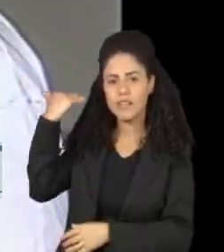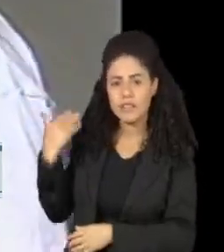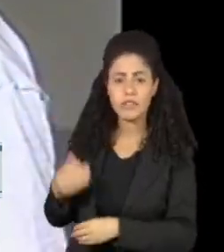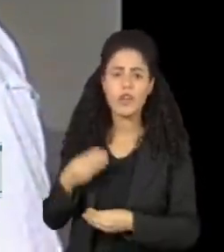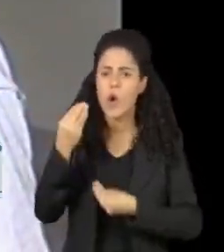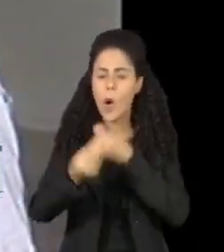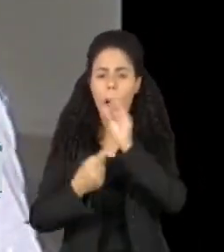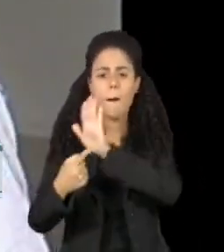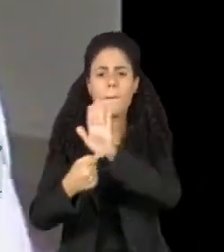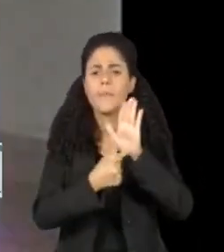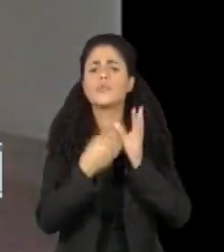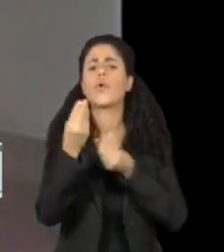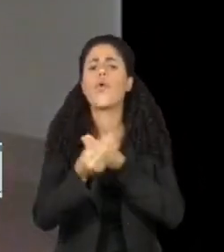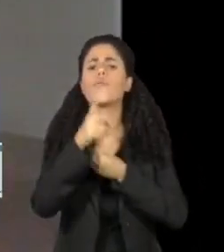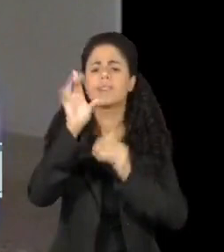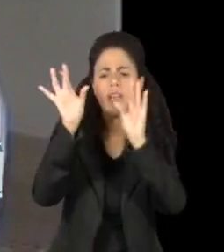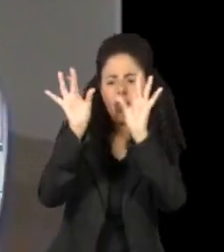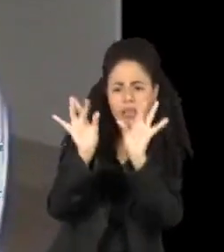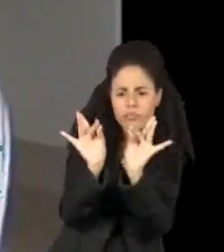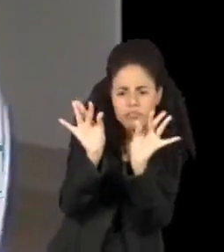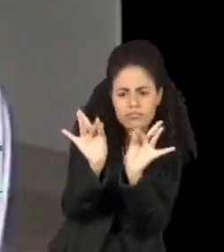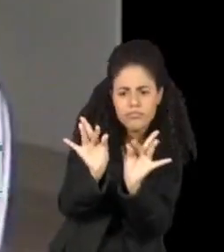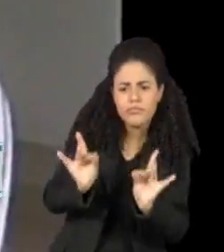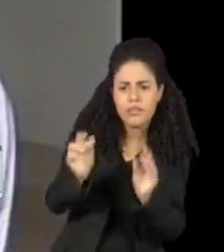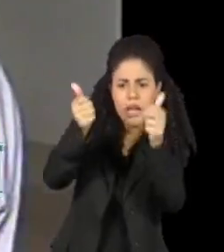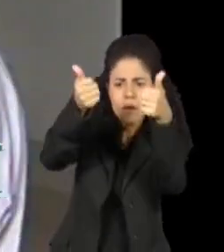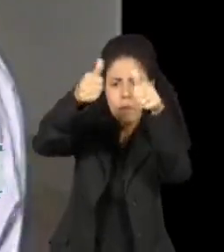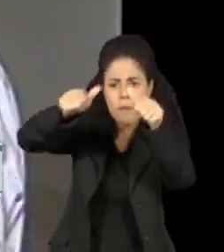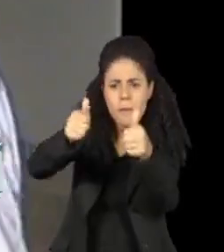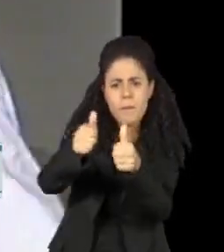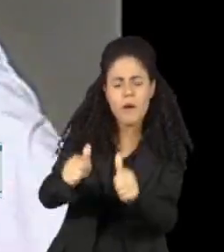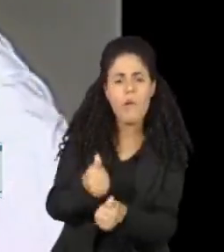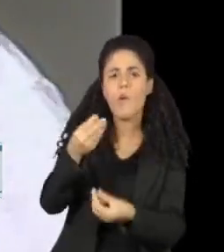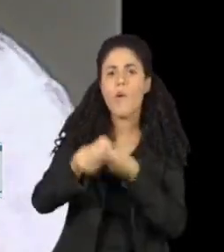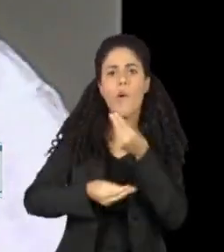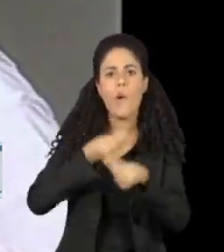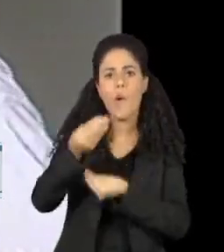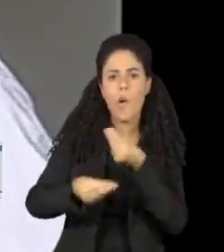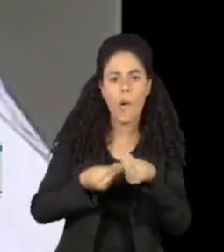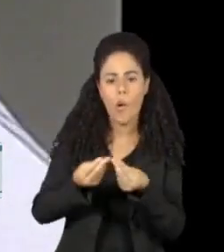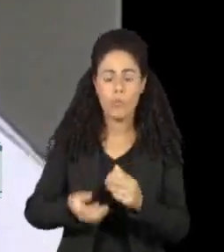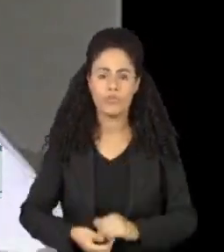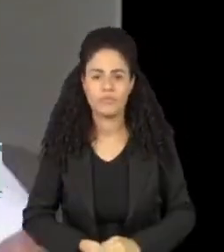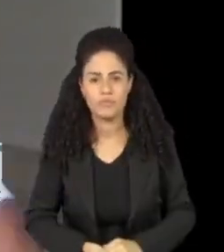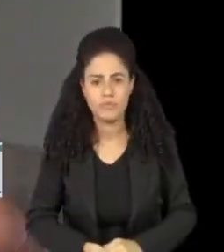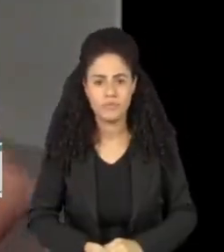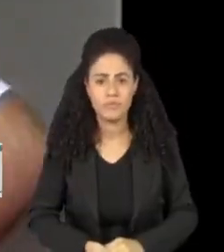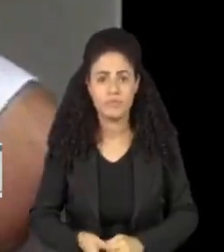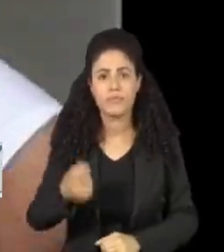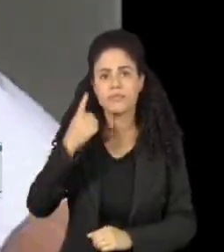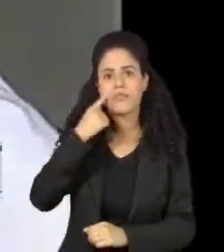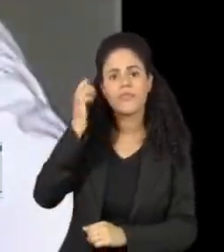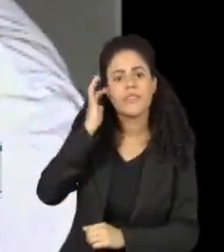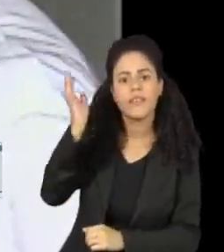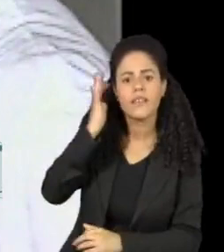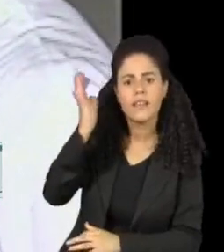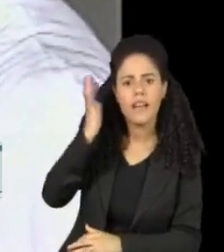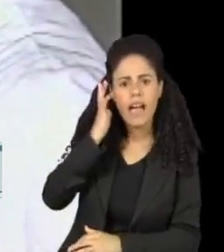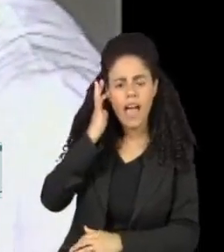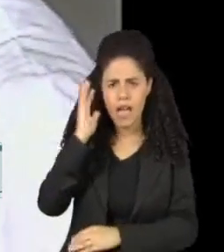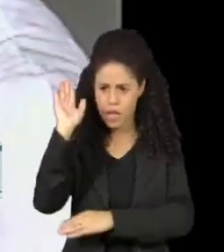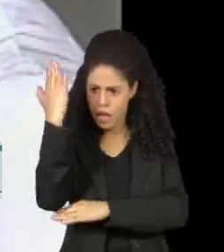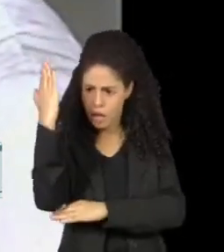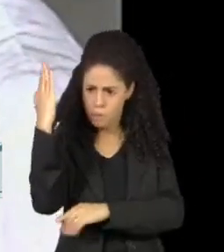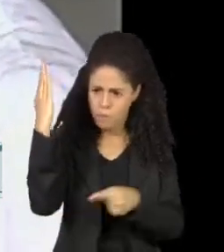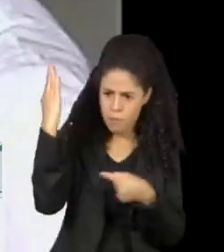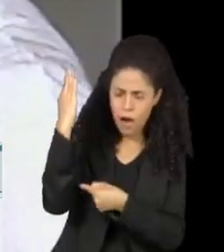queria você contar pra gente como é que você bolou esse seu espaço aqui? Deixa eu pegar um pouco de furo. Tá muito cansado. É madeira?